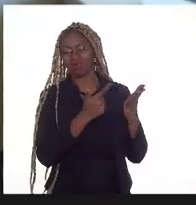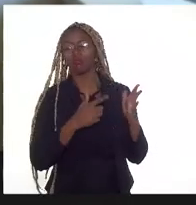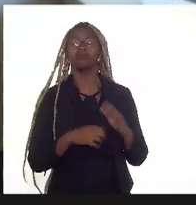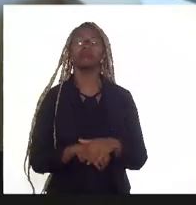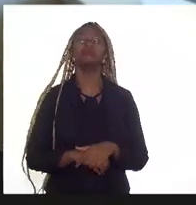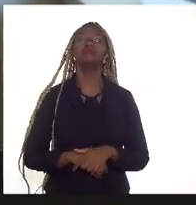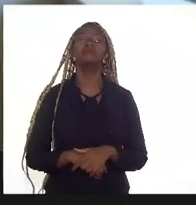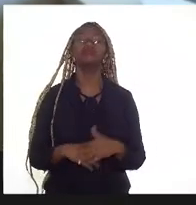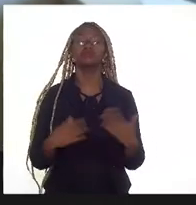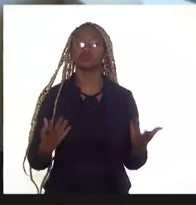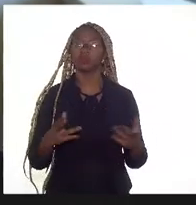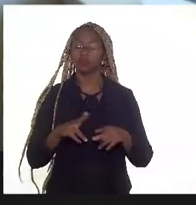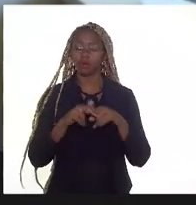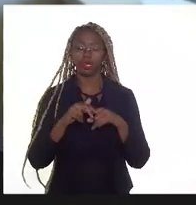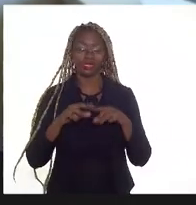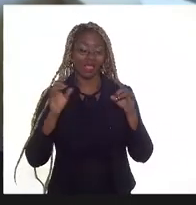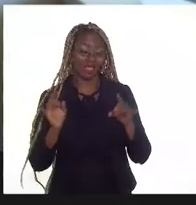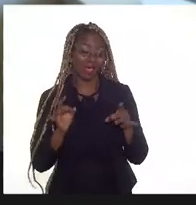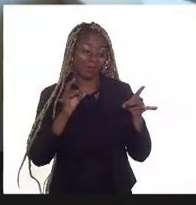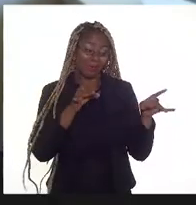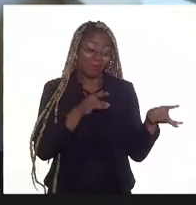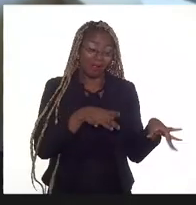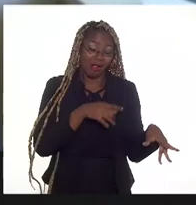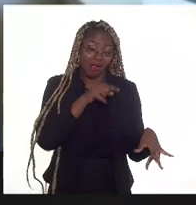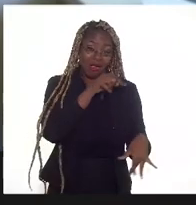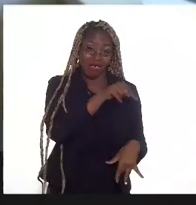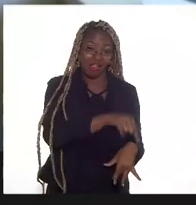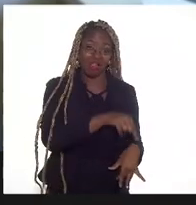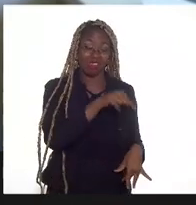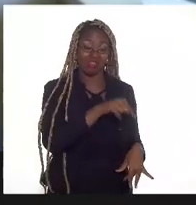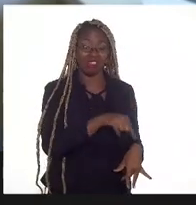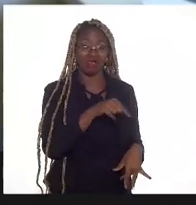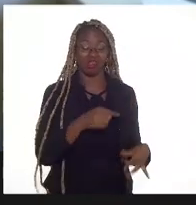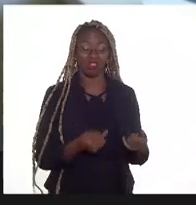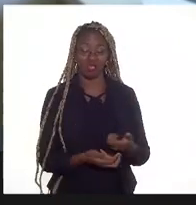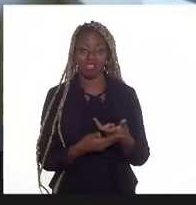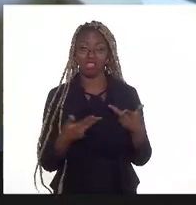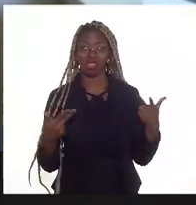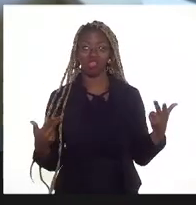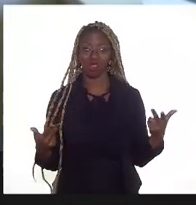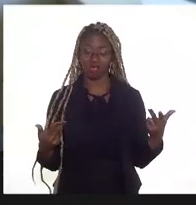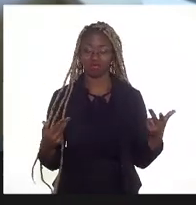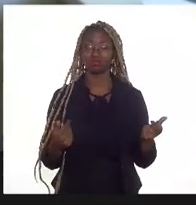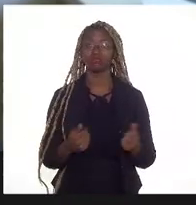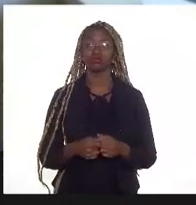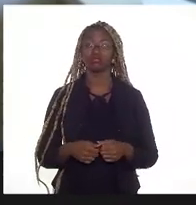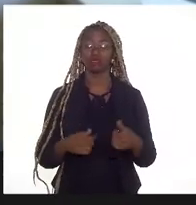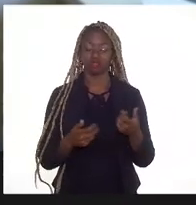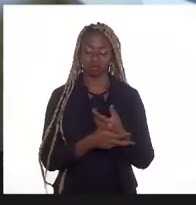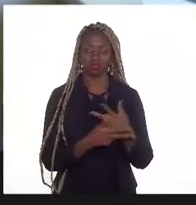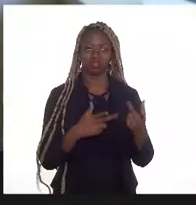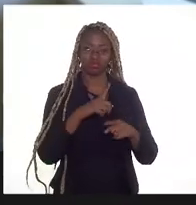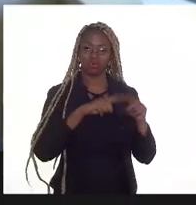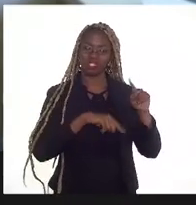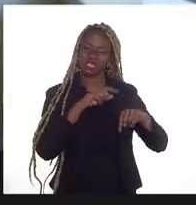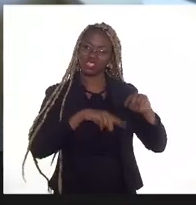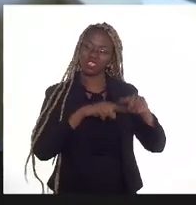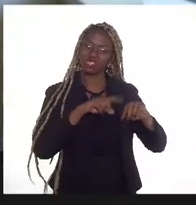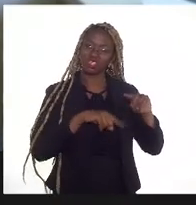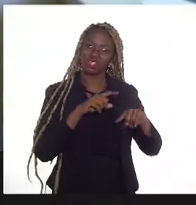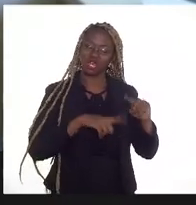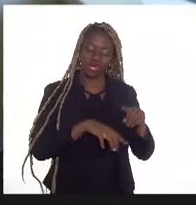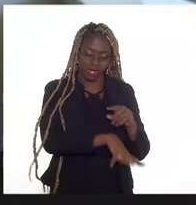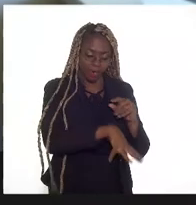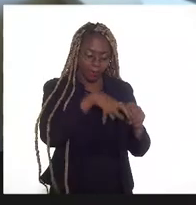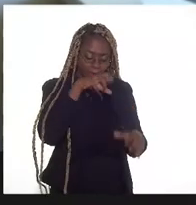por ela ter abandonado no fundo implementos da exploração de petróleo